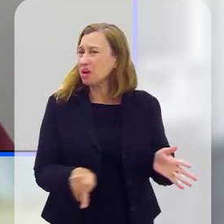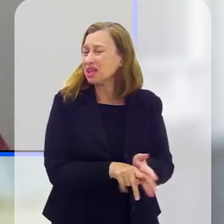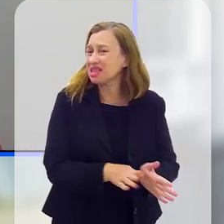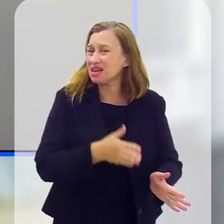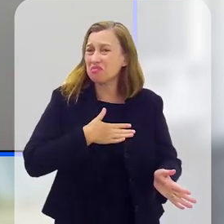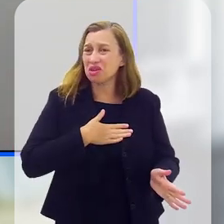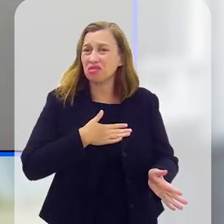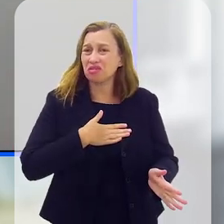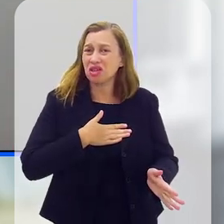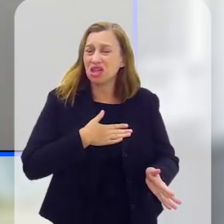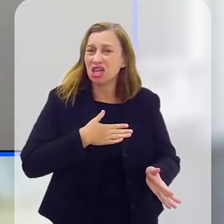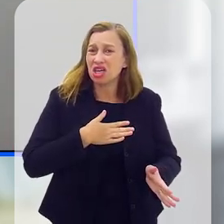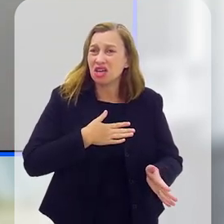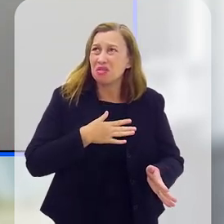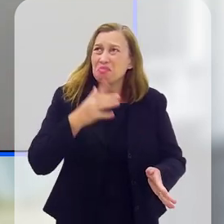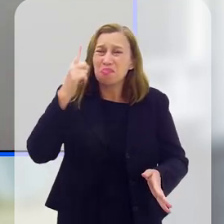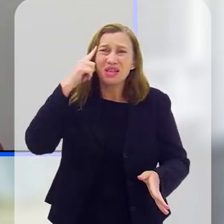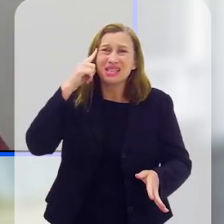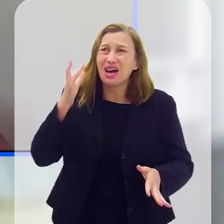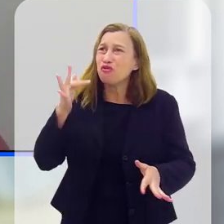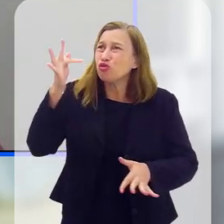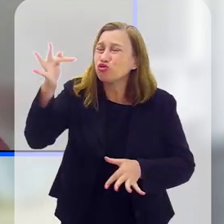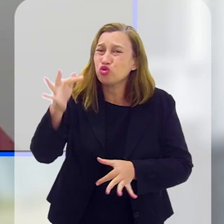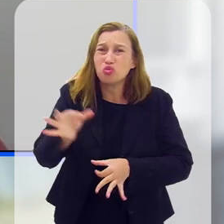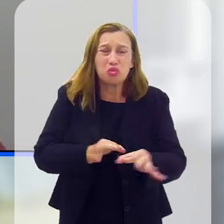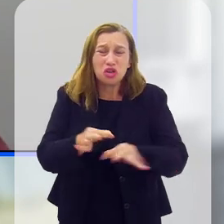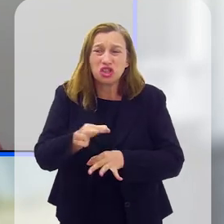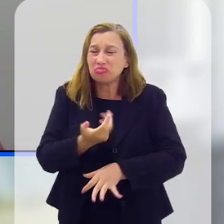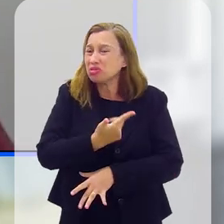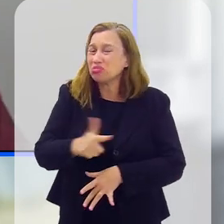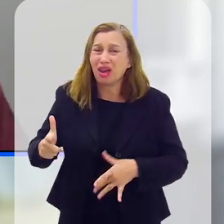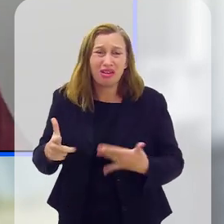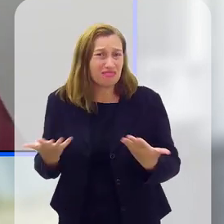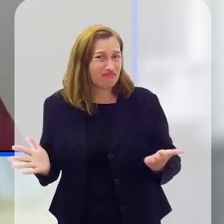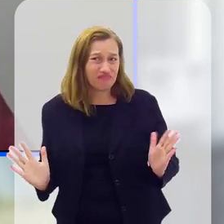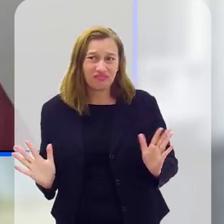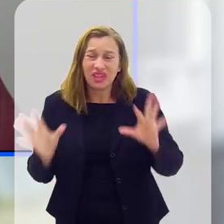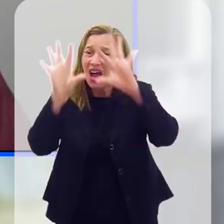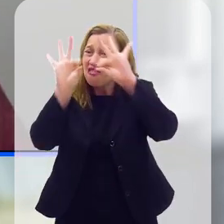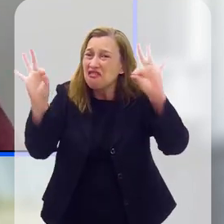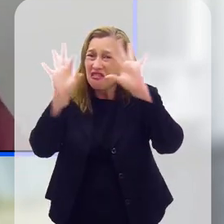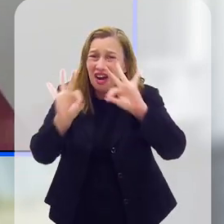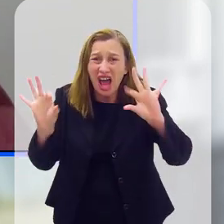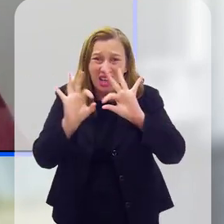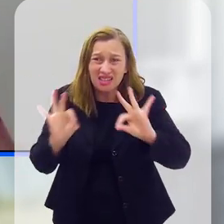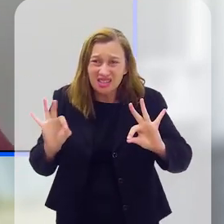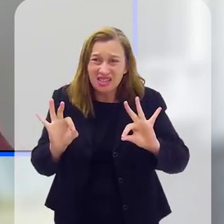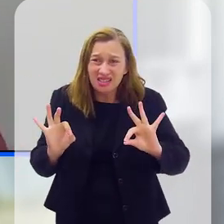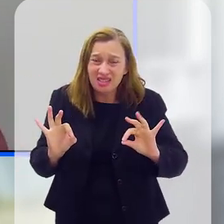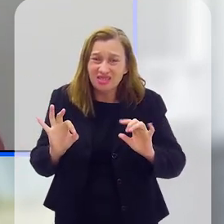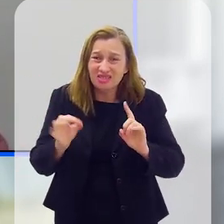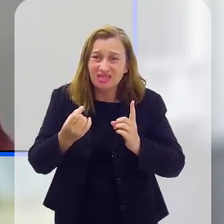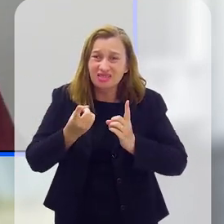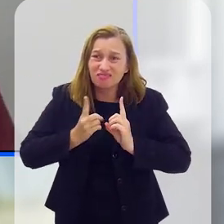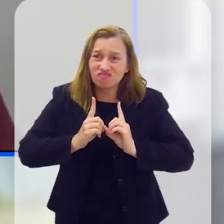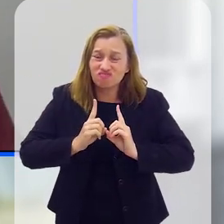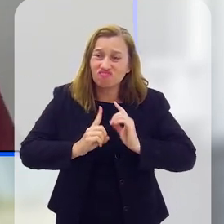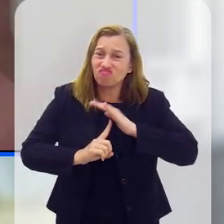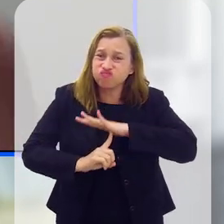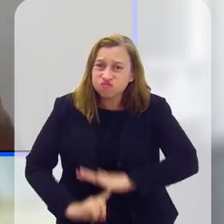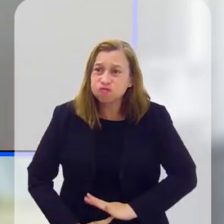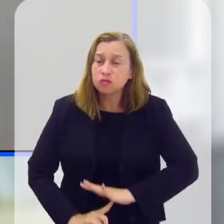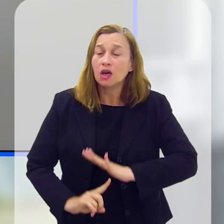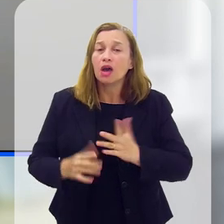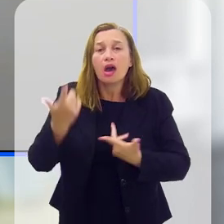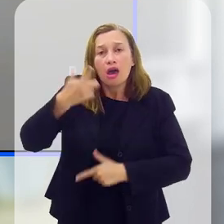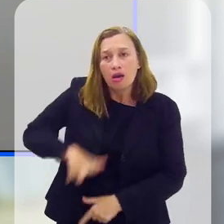não tenho mais projetos de vida. Frases melancólicas, depressivas. E que,